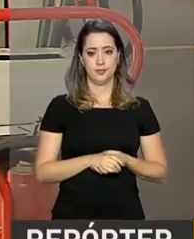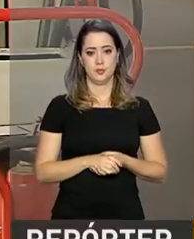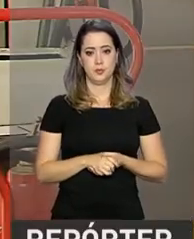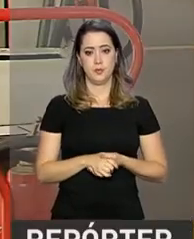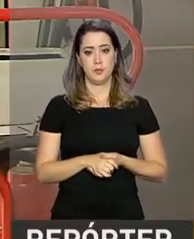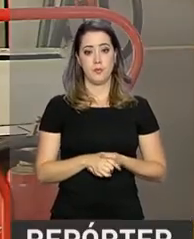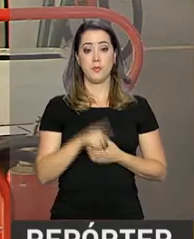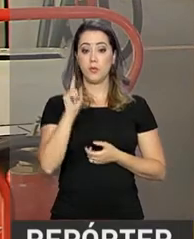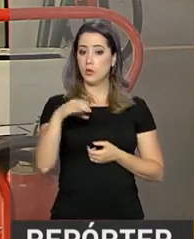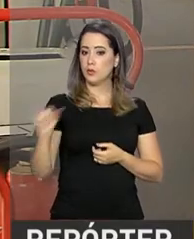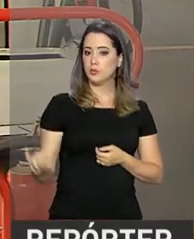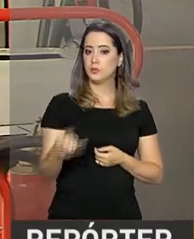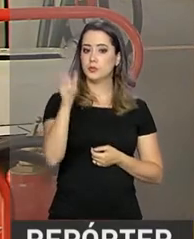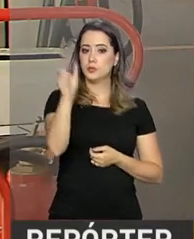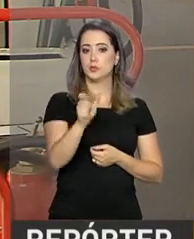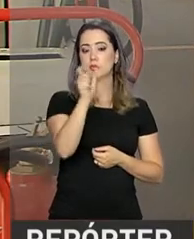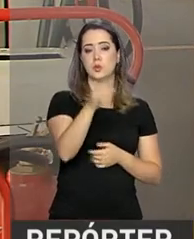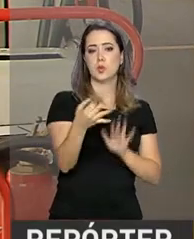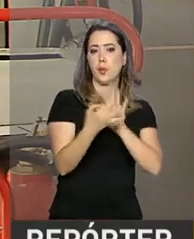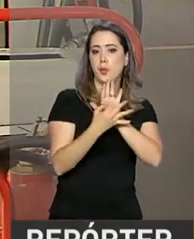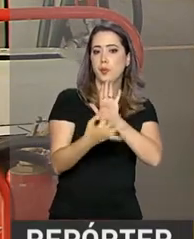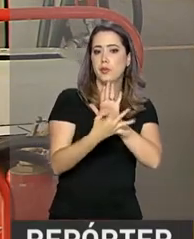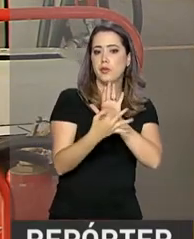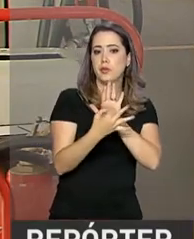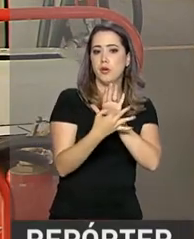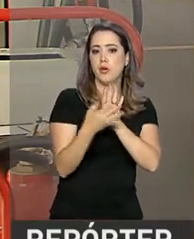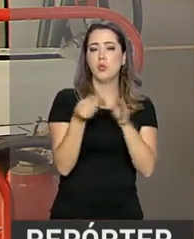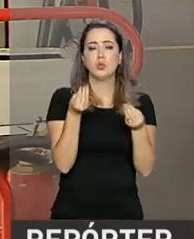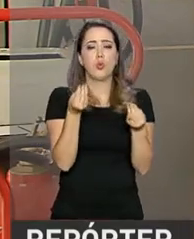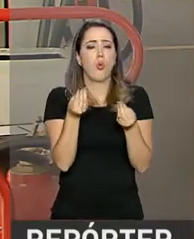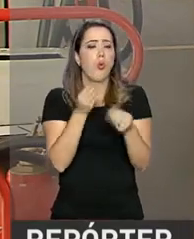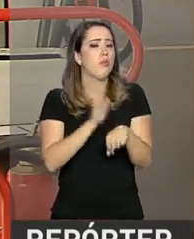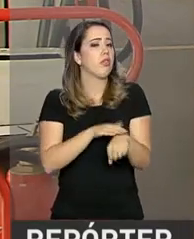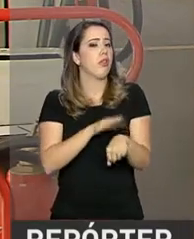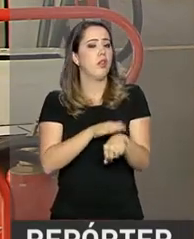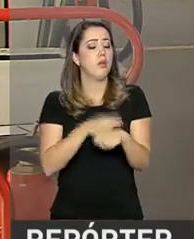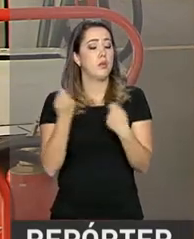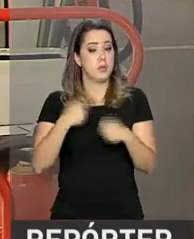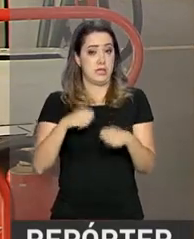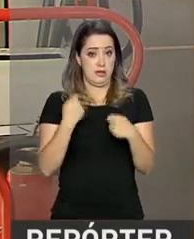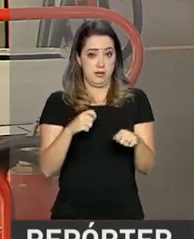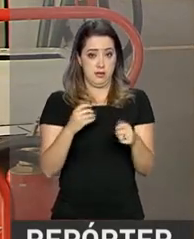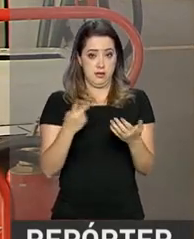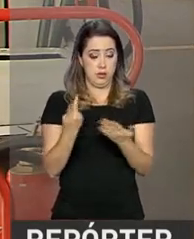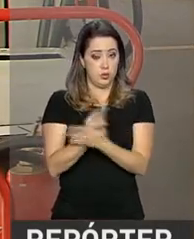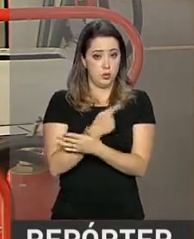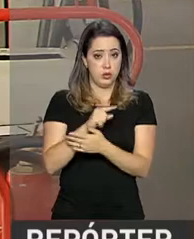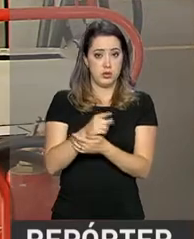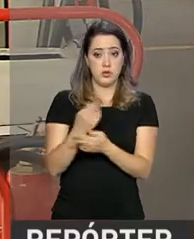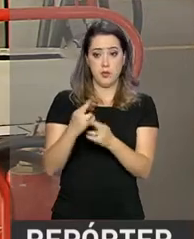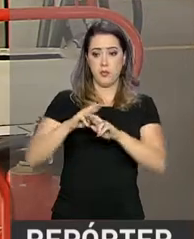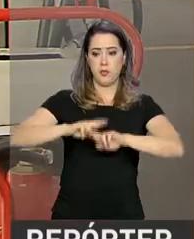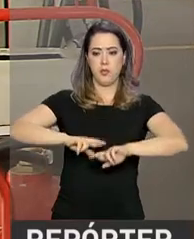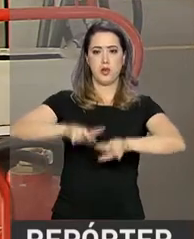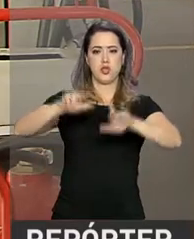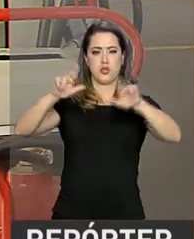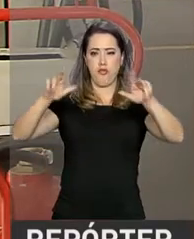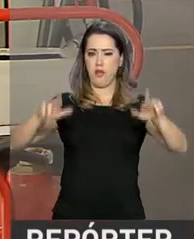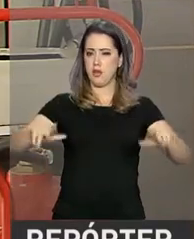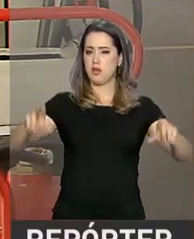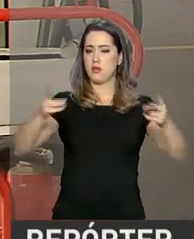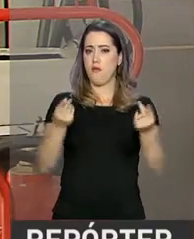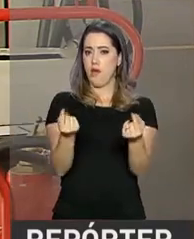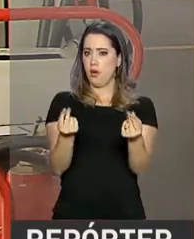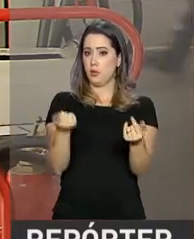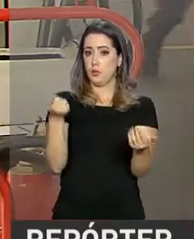Essa é a oportunidade para quem quer opinar sobre a periodicidade do repasse dos reajustes de preços dos combustíveis. Os